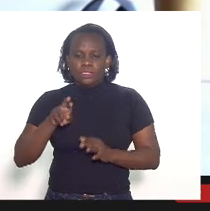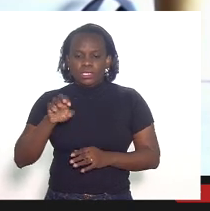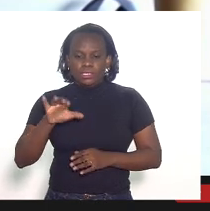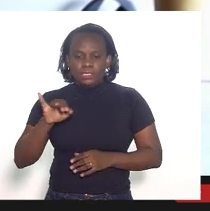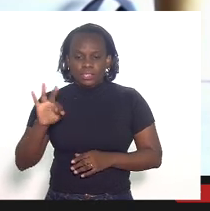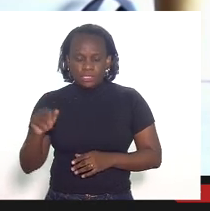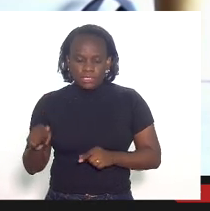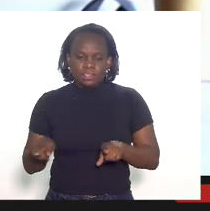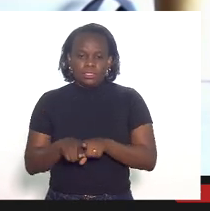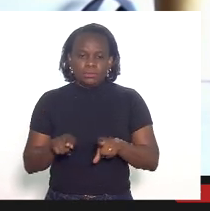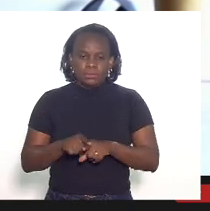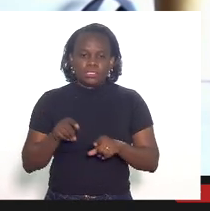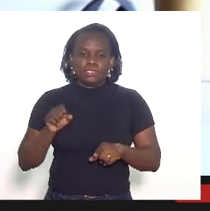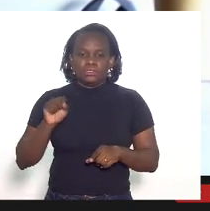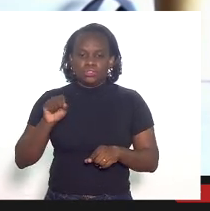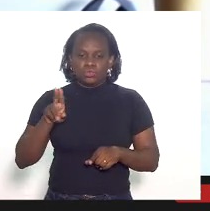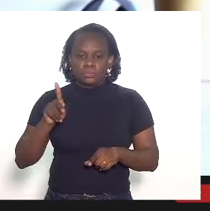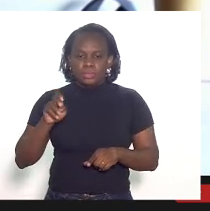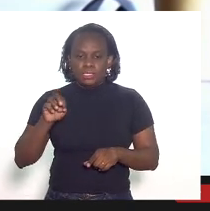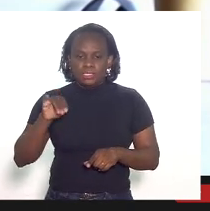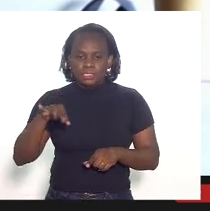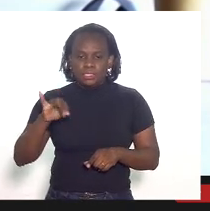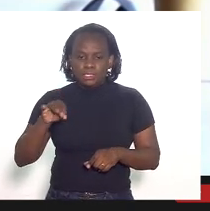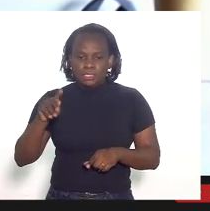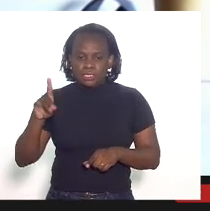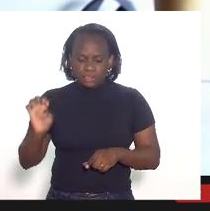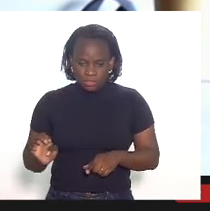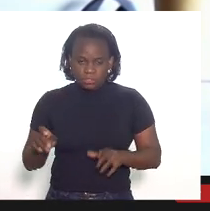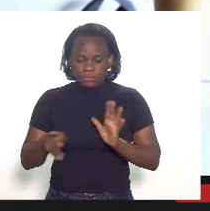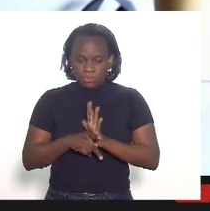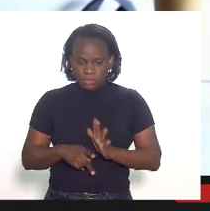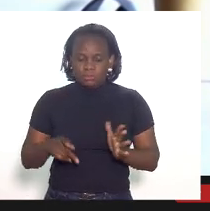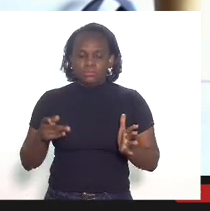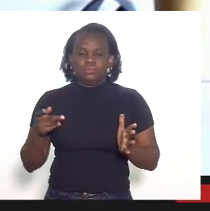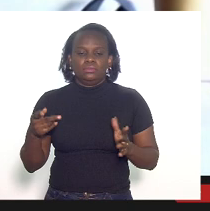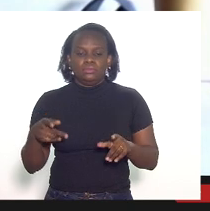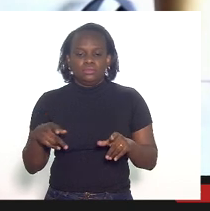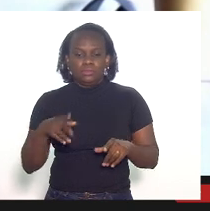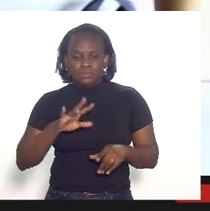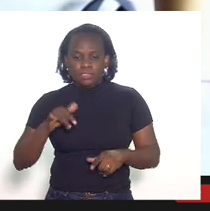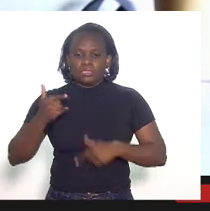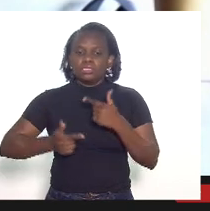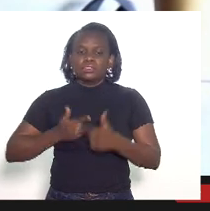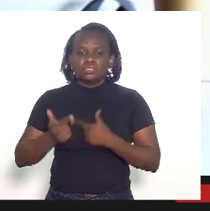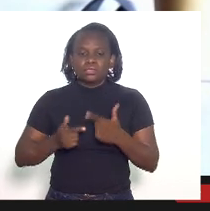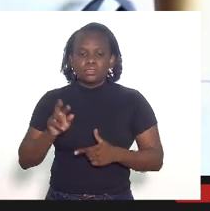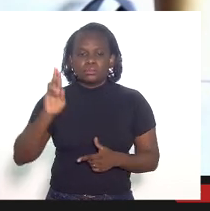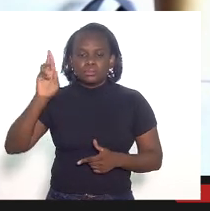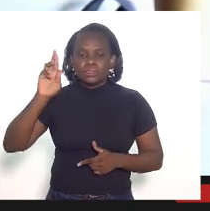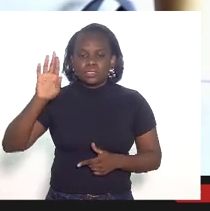cargos de superintendentes vinculados à subsecretaria de estado da receita serão exercidos